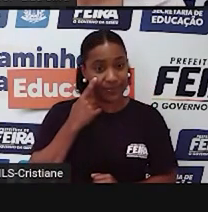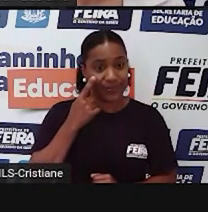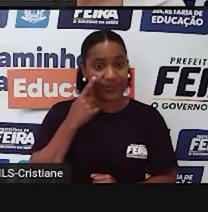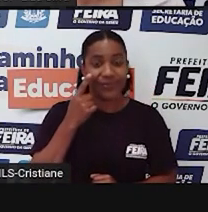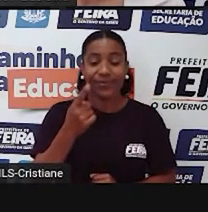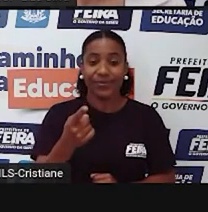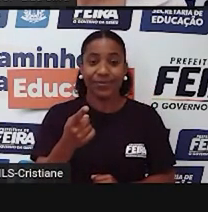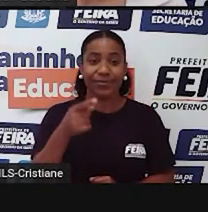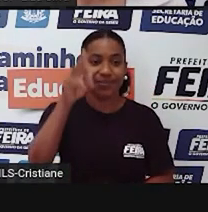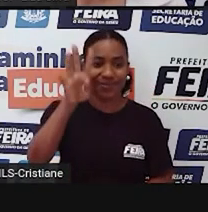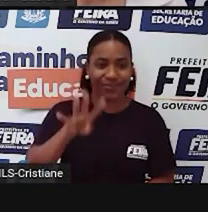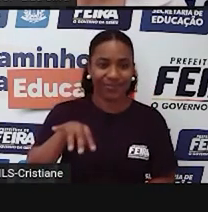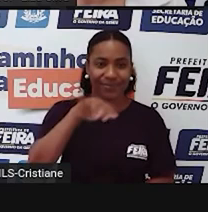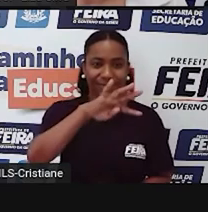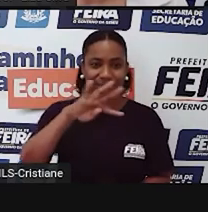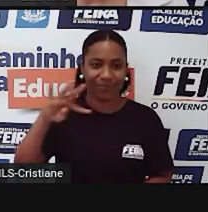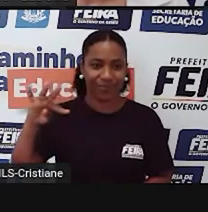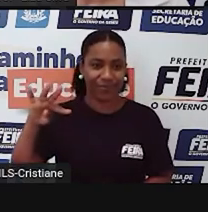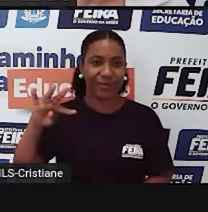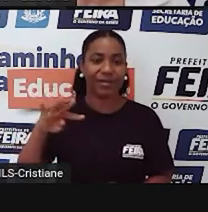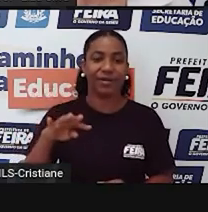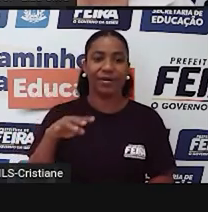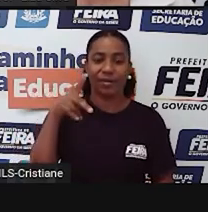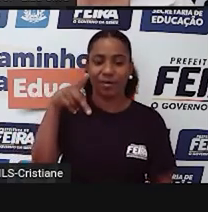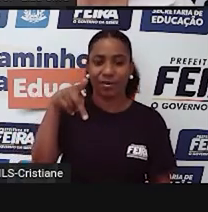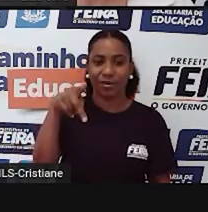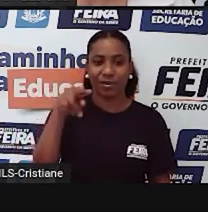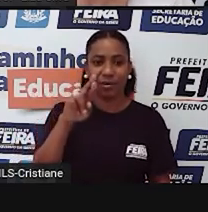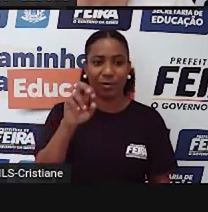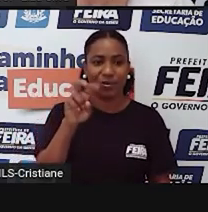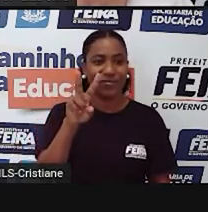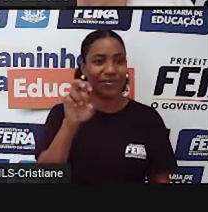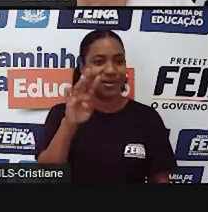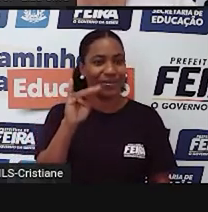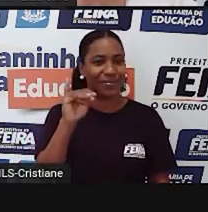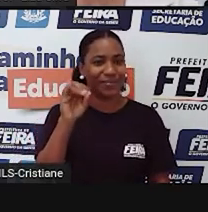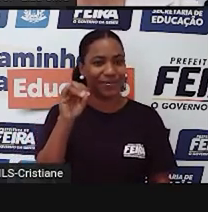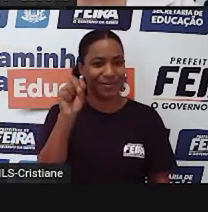alguns exemplos e provérbios. Just a moment of peace.